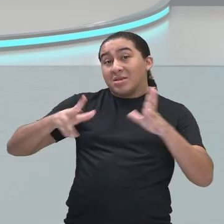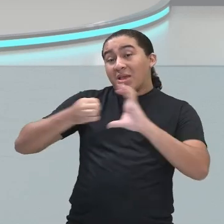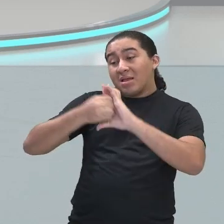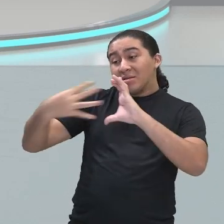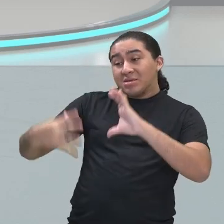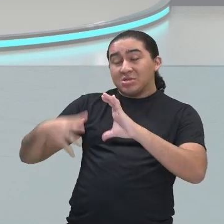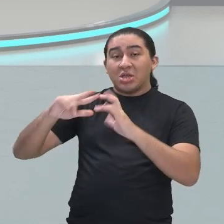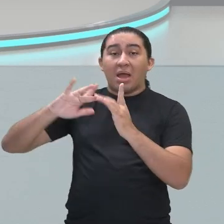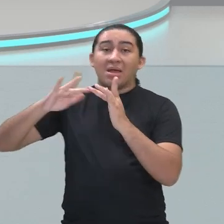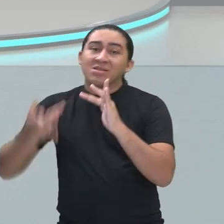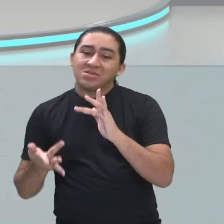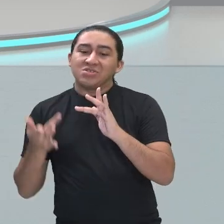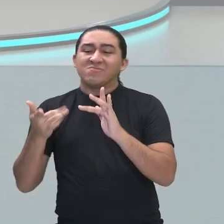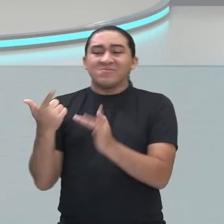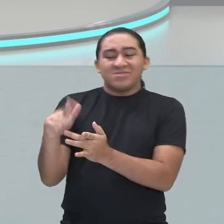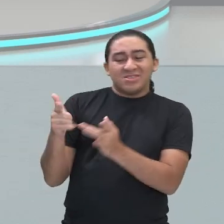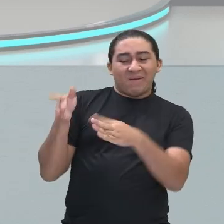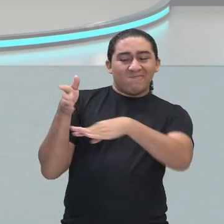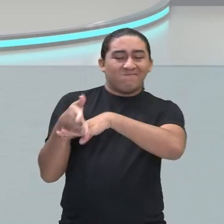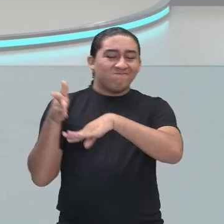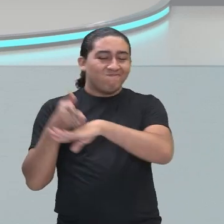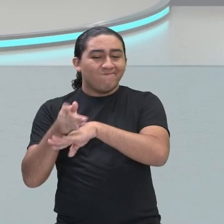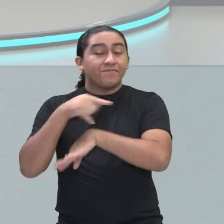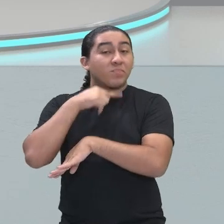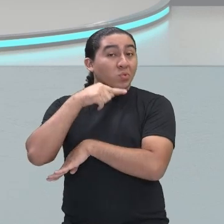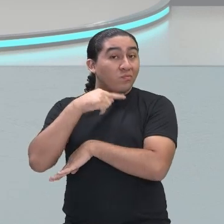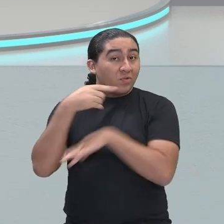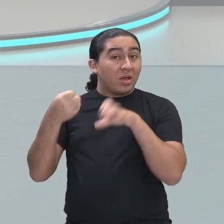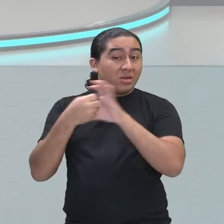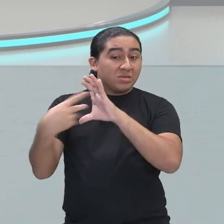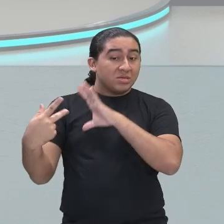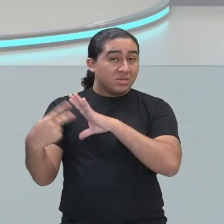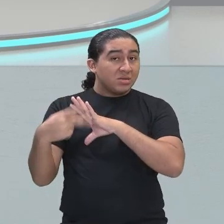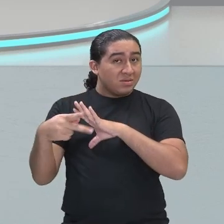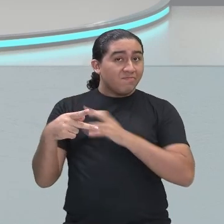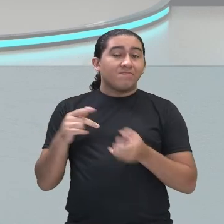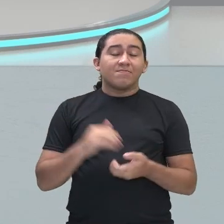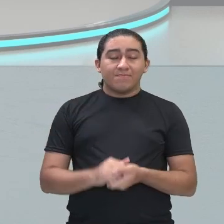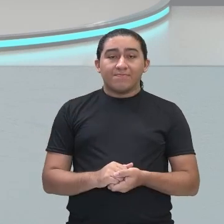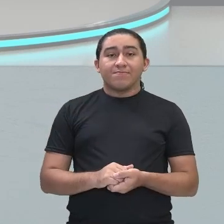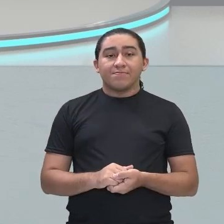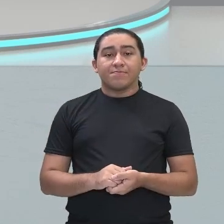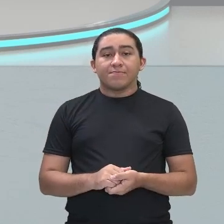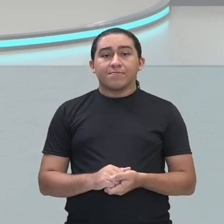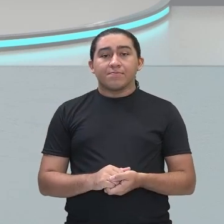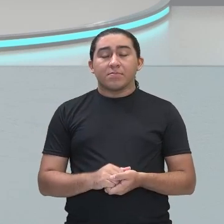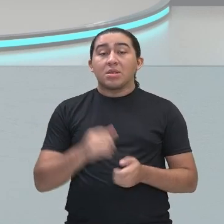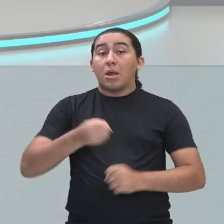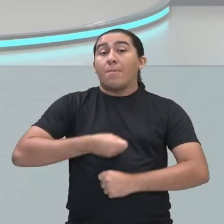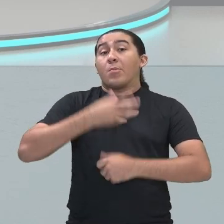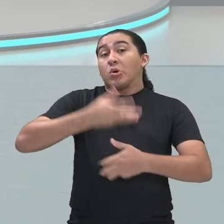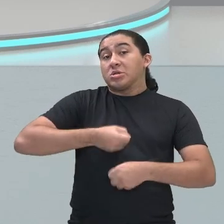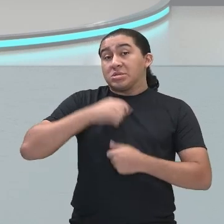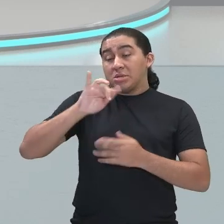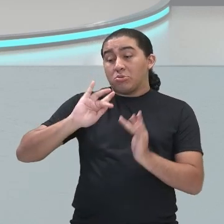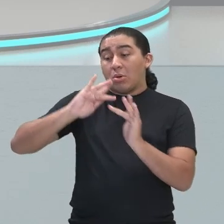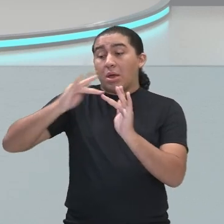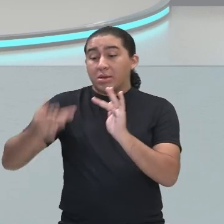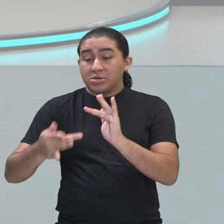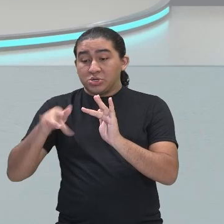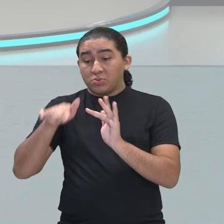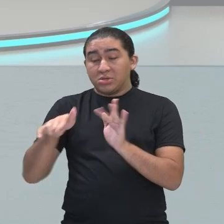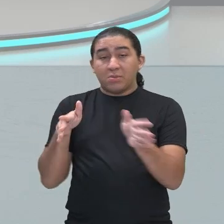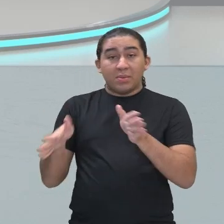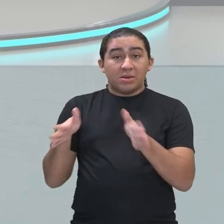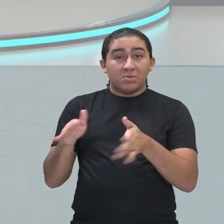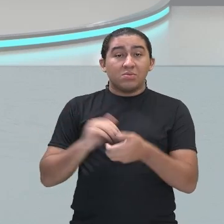envolvido nas características do arcadismo, né? A poesia do arcadismo, a poesia de